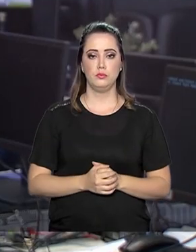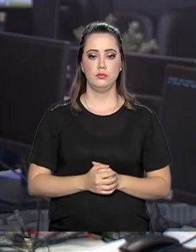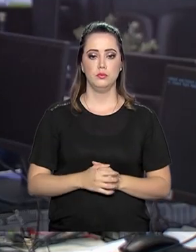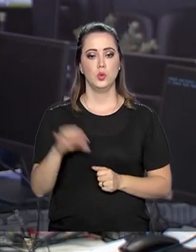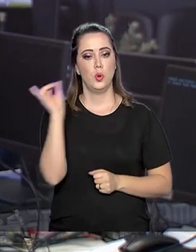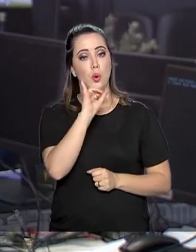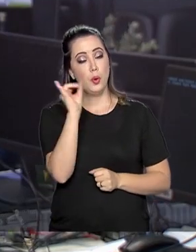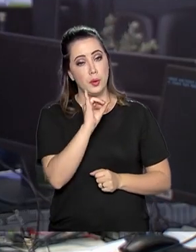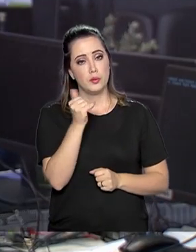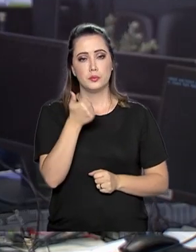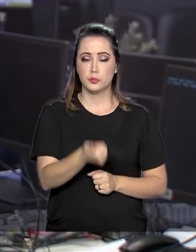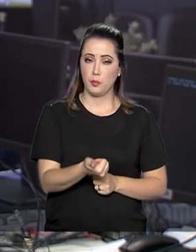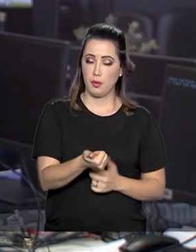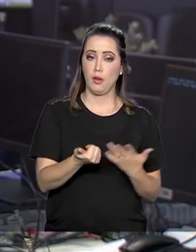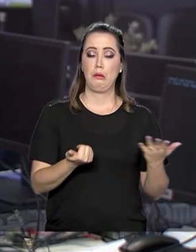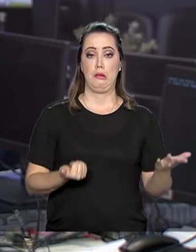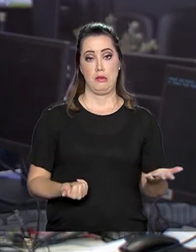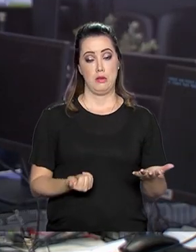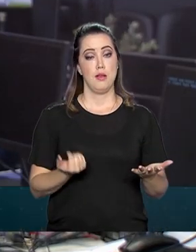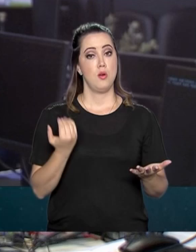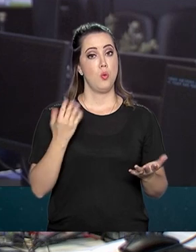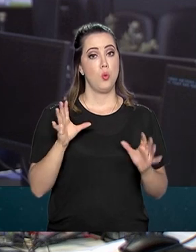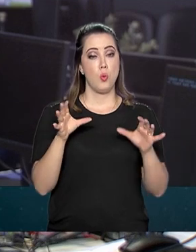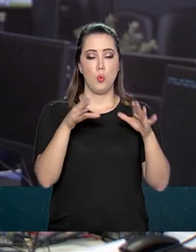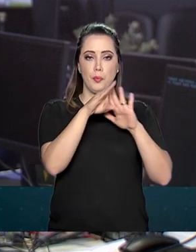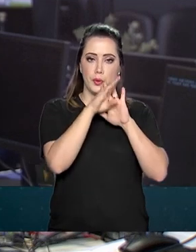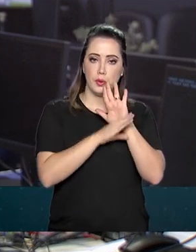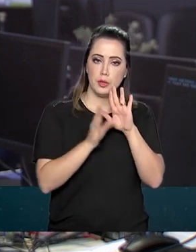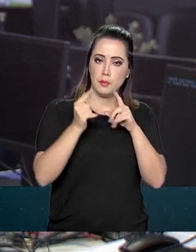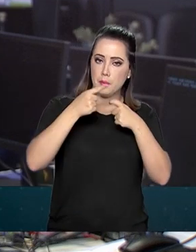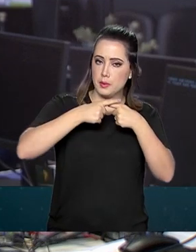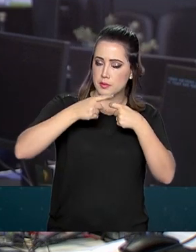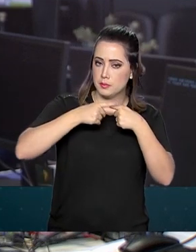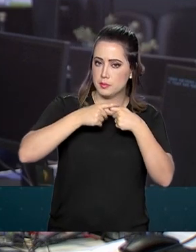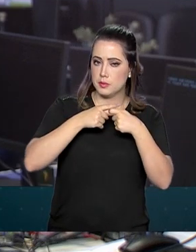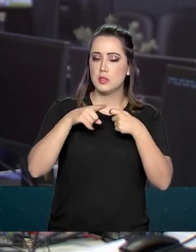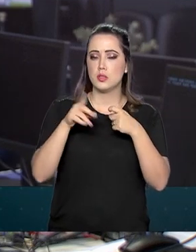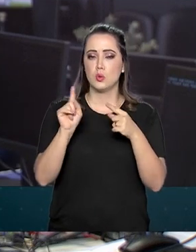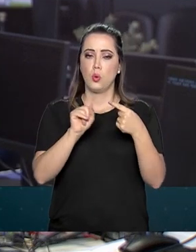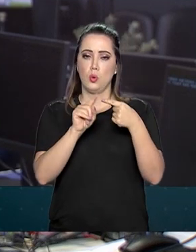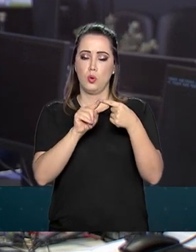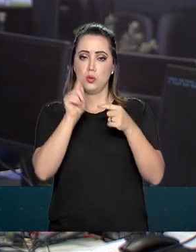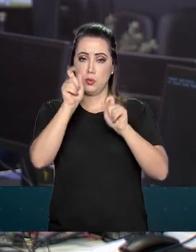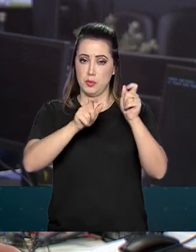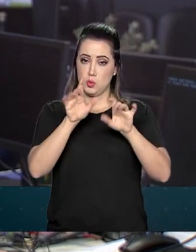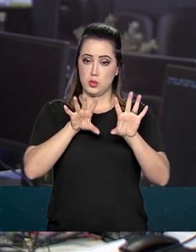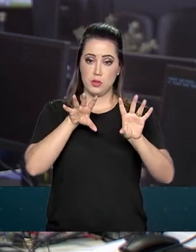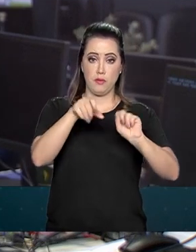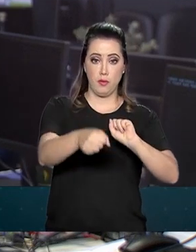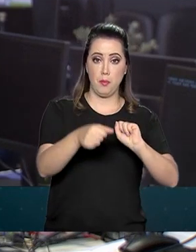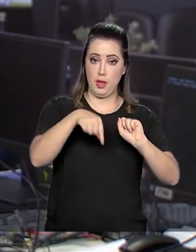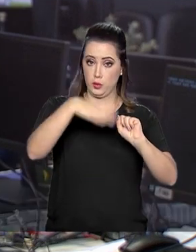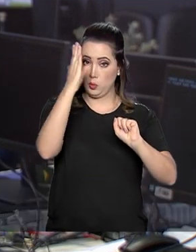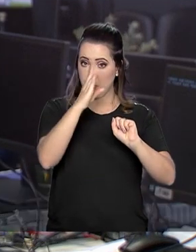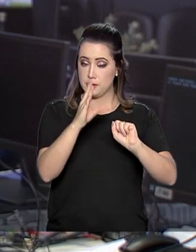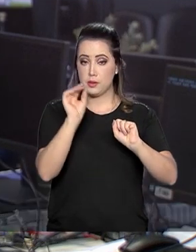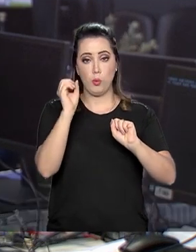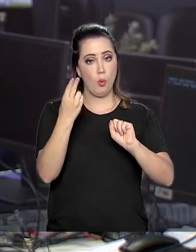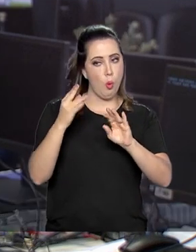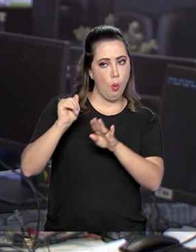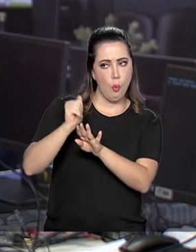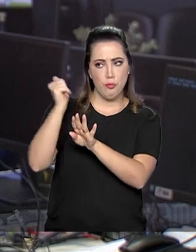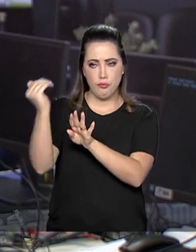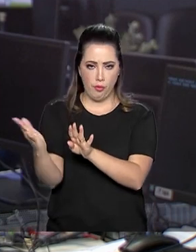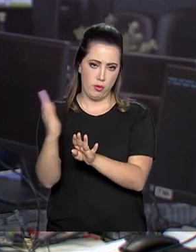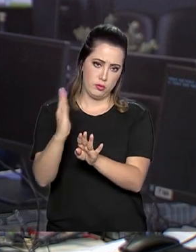Olá, Roberto. O Mais Médicos aceita profissionais brasileiros formados no país, brasileiros formados no exterior e estrangeiros que